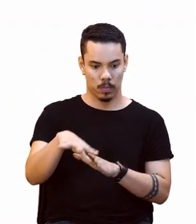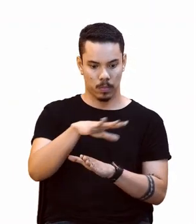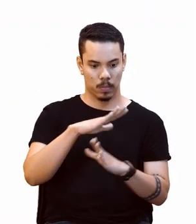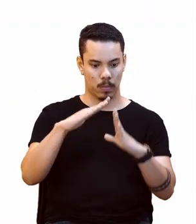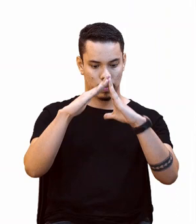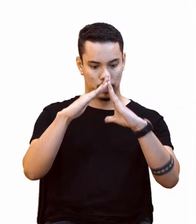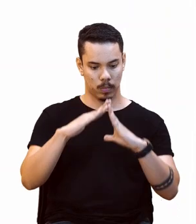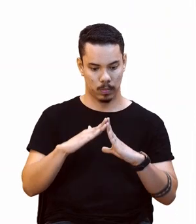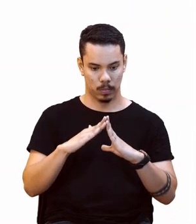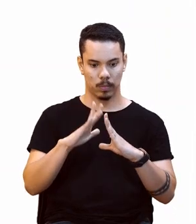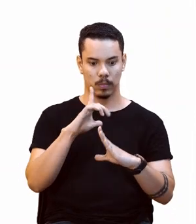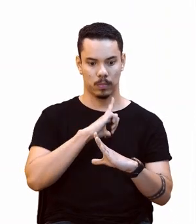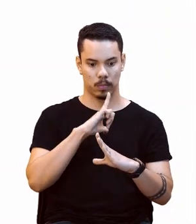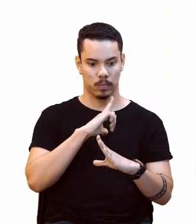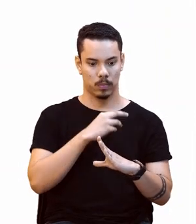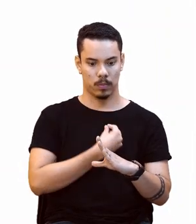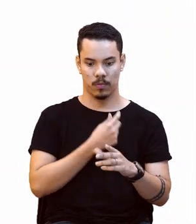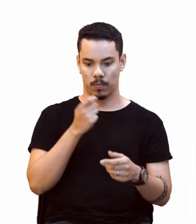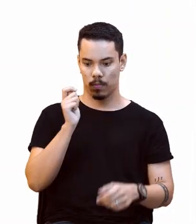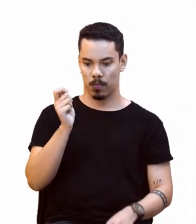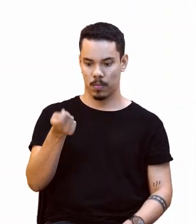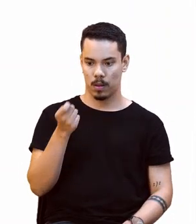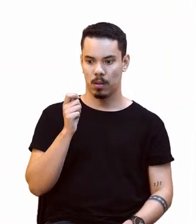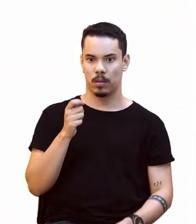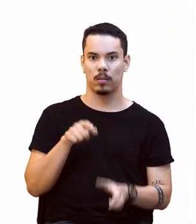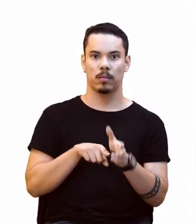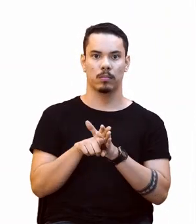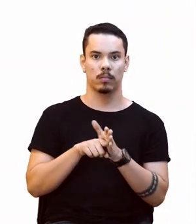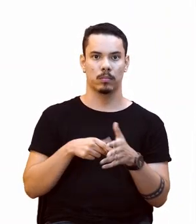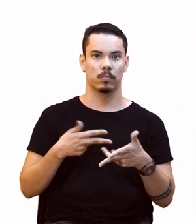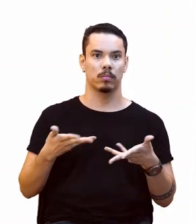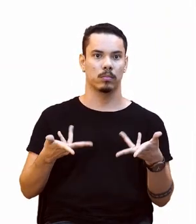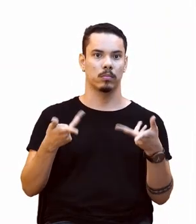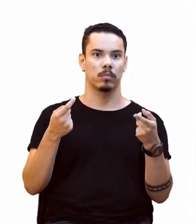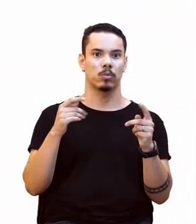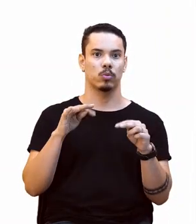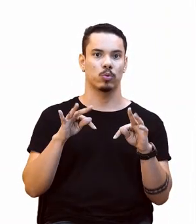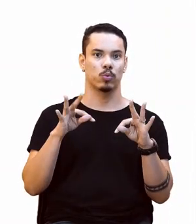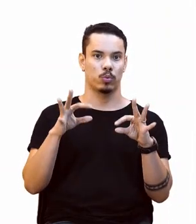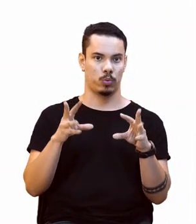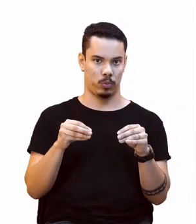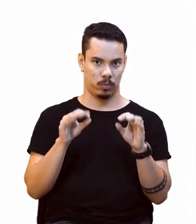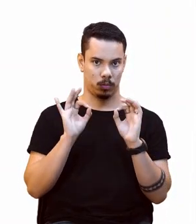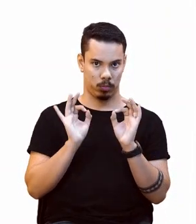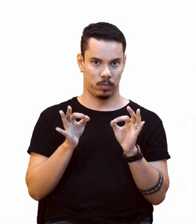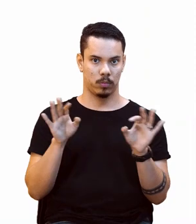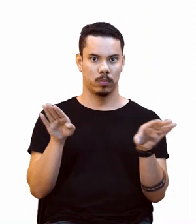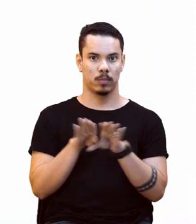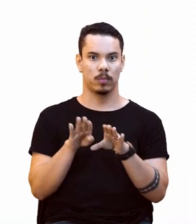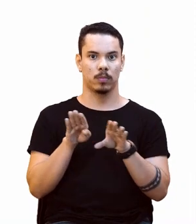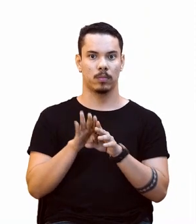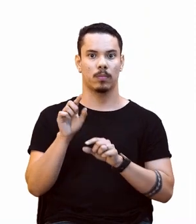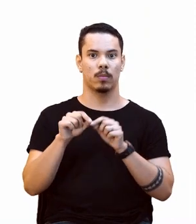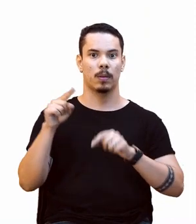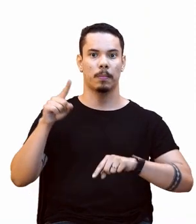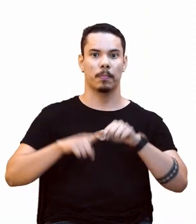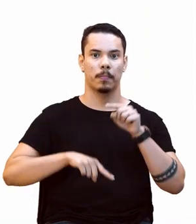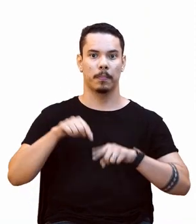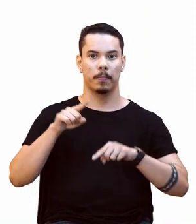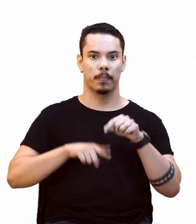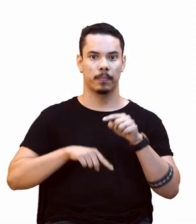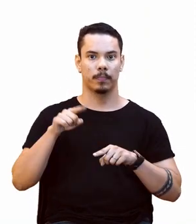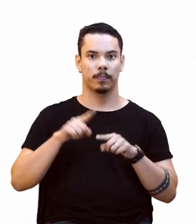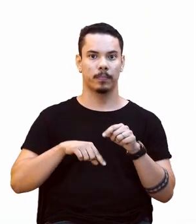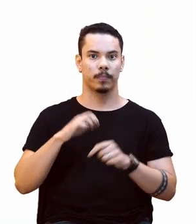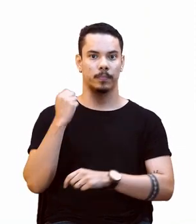vivem da pesca, da caça, regulada, claro, e dos materiais que tem na floresta,